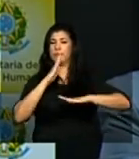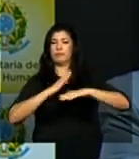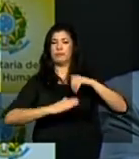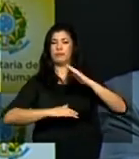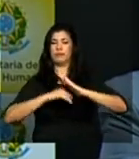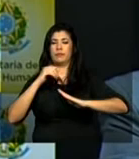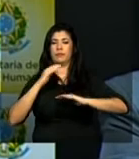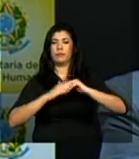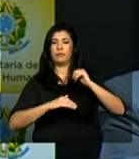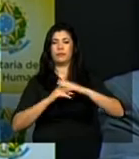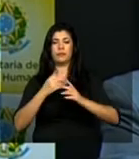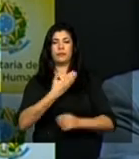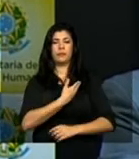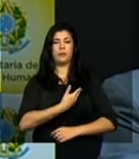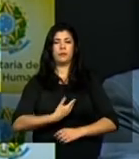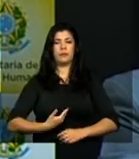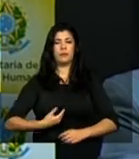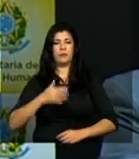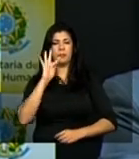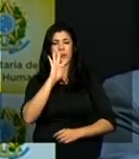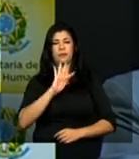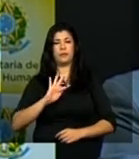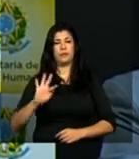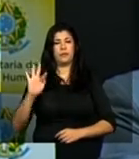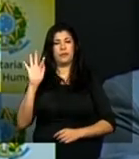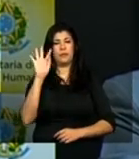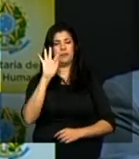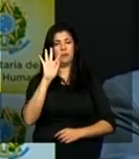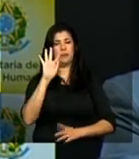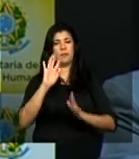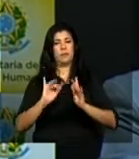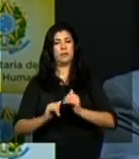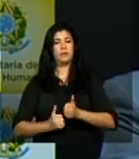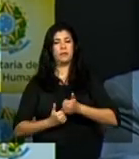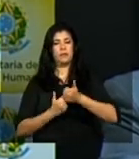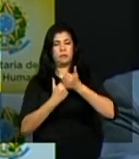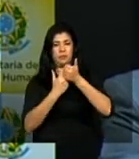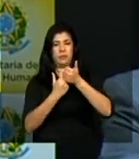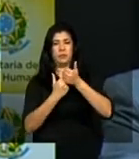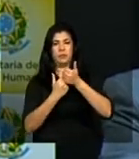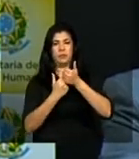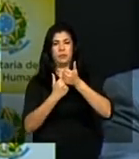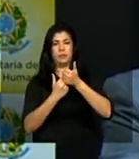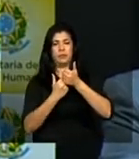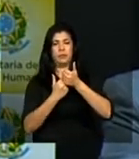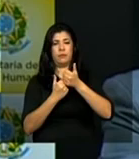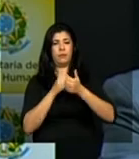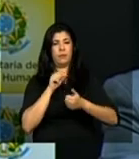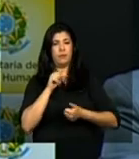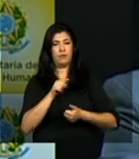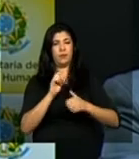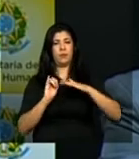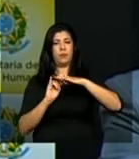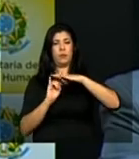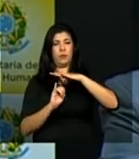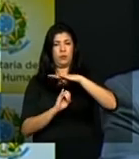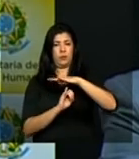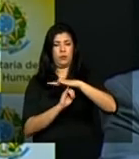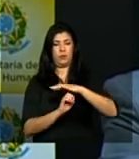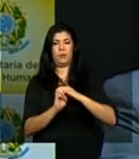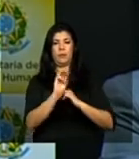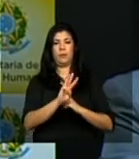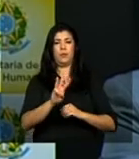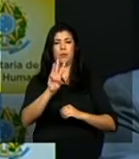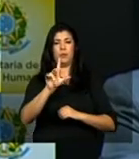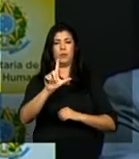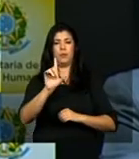que o governo federal apoia e que o Instituto Vladimir Ezog fez